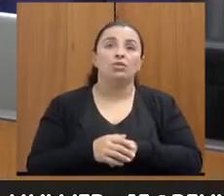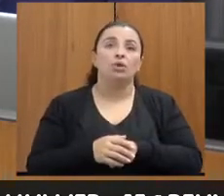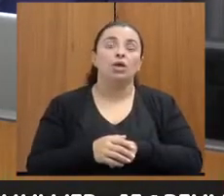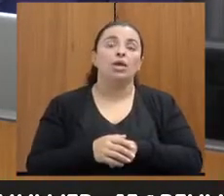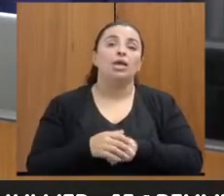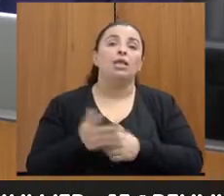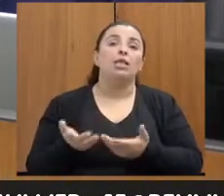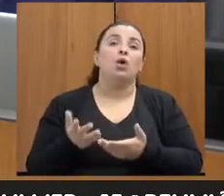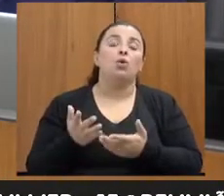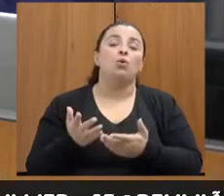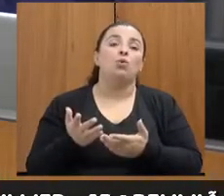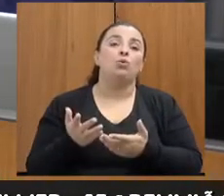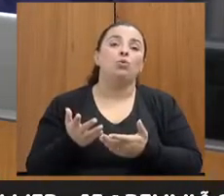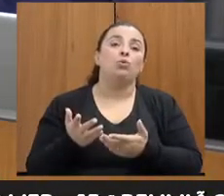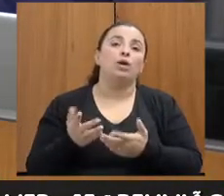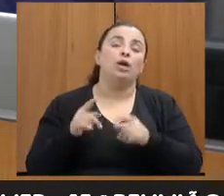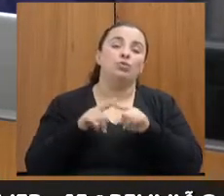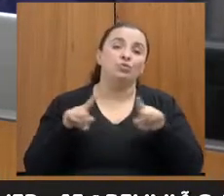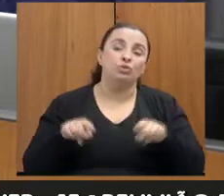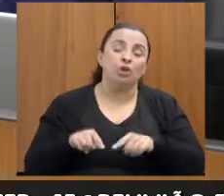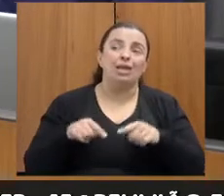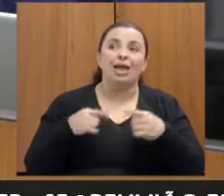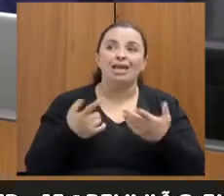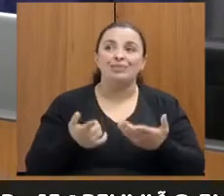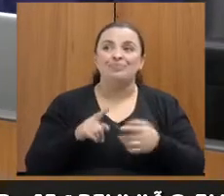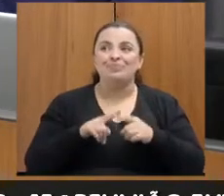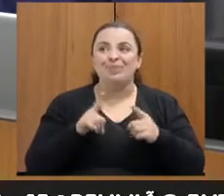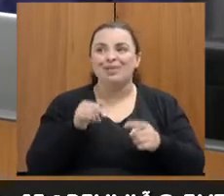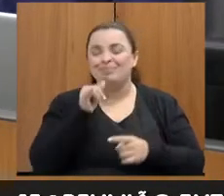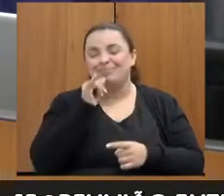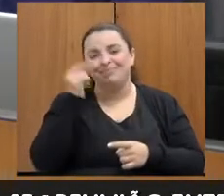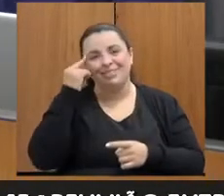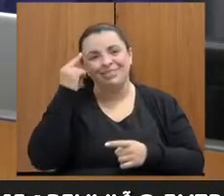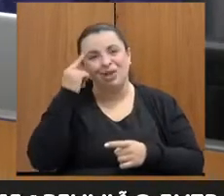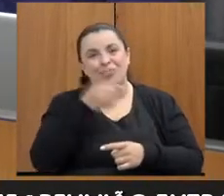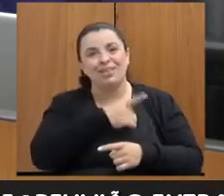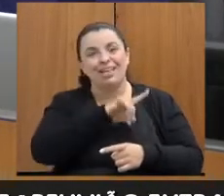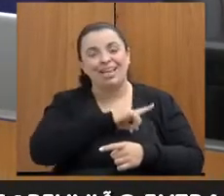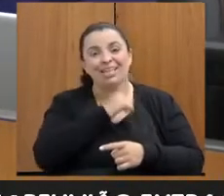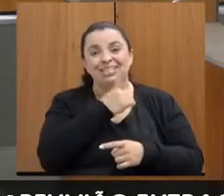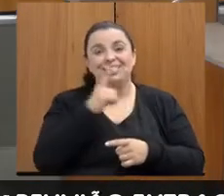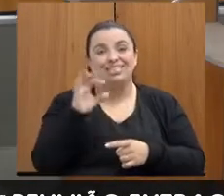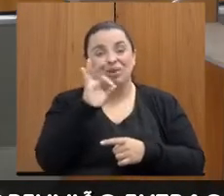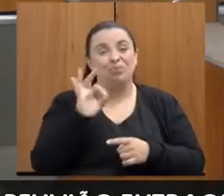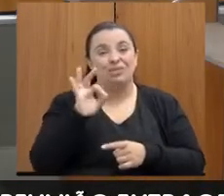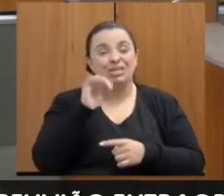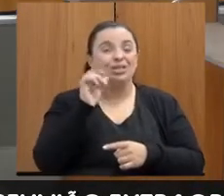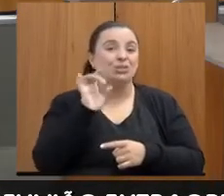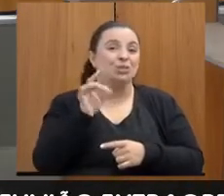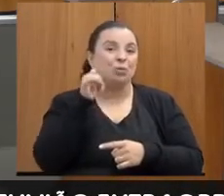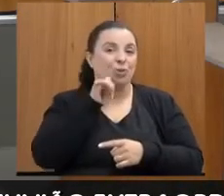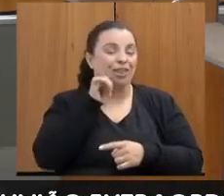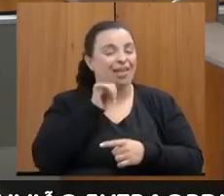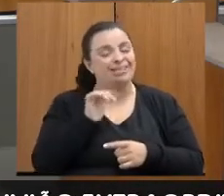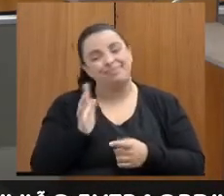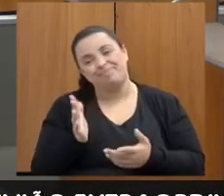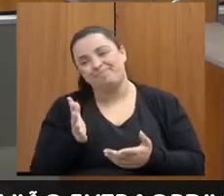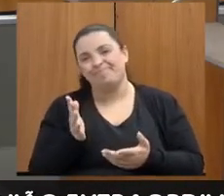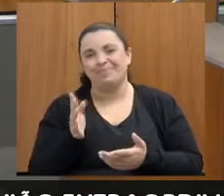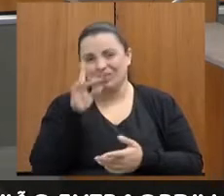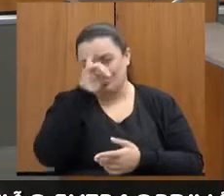servidores assim, mas não dá para pensar numa delegacia 100% feita de mulheres. Ok. Nova Lima?